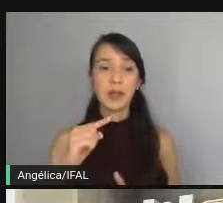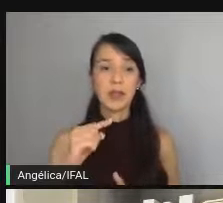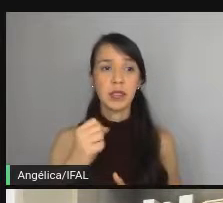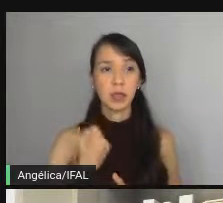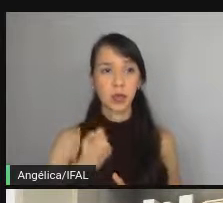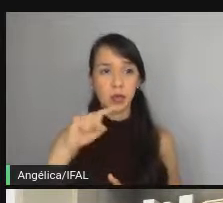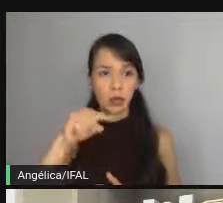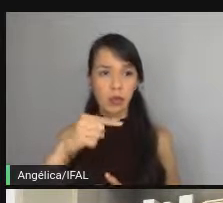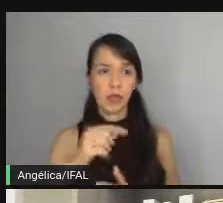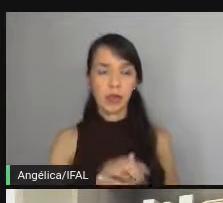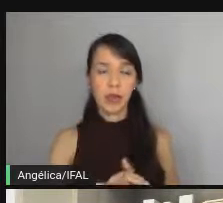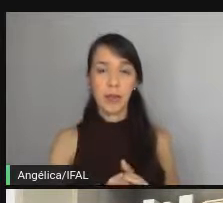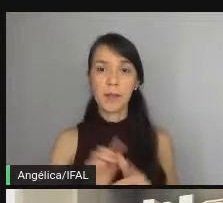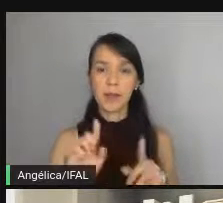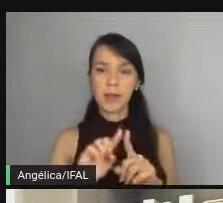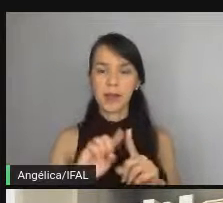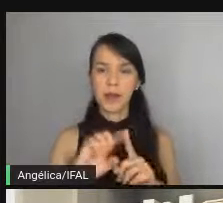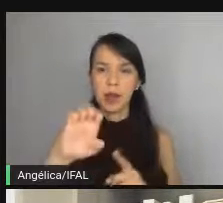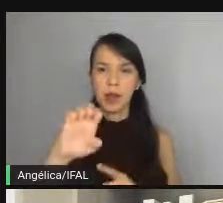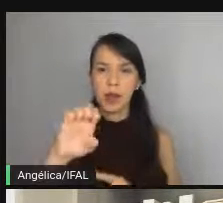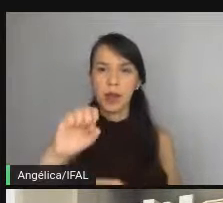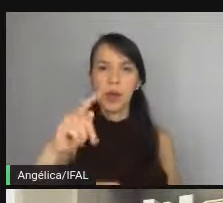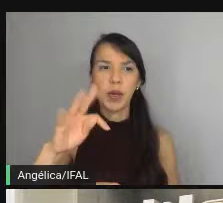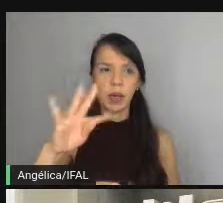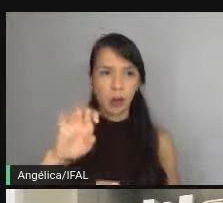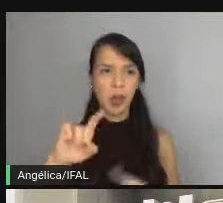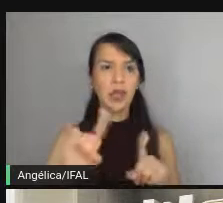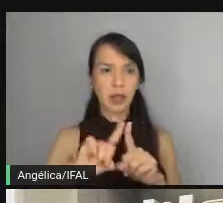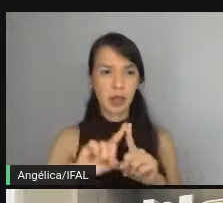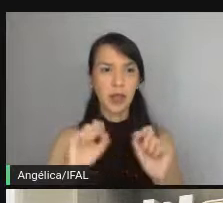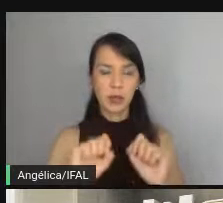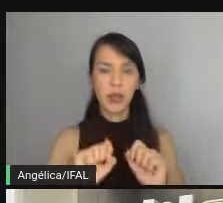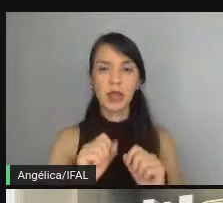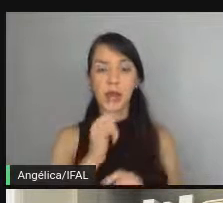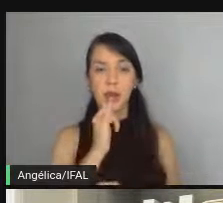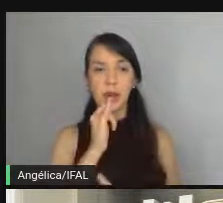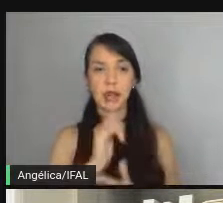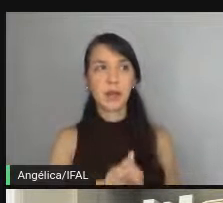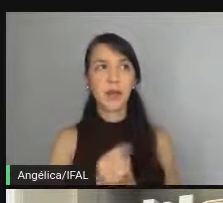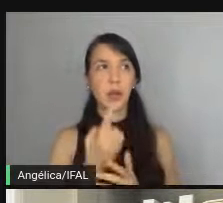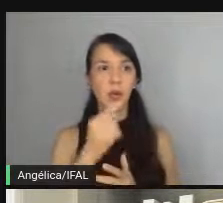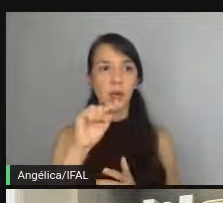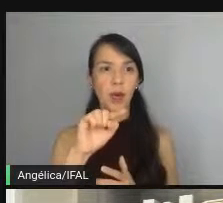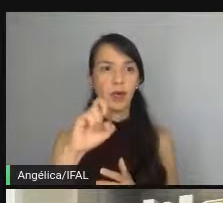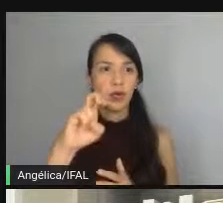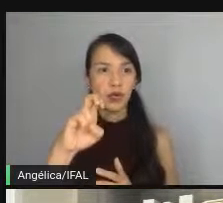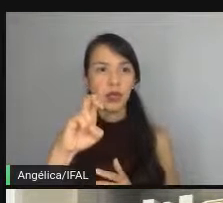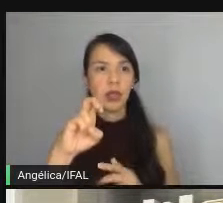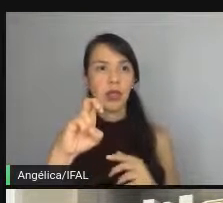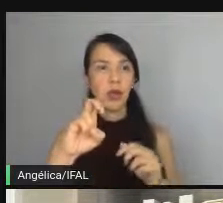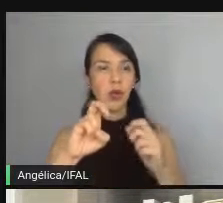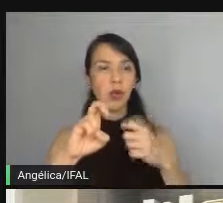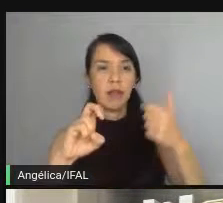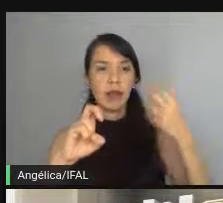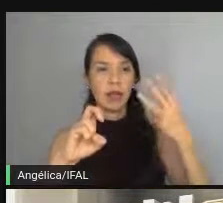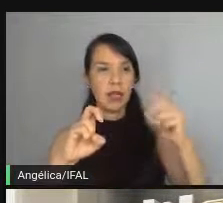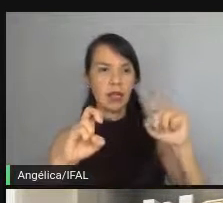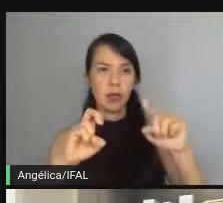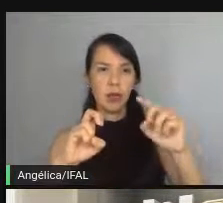já me trouxe o questionamento. E o endpoint também. A gente pode ter o caso, por exemplo, 1.5 levado a 2.3.